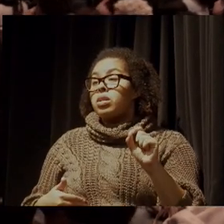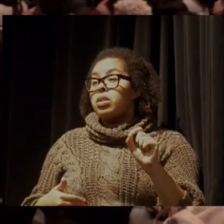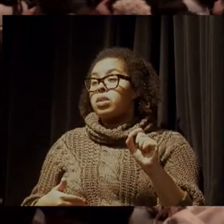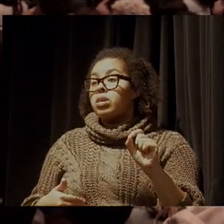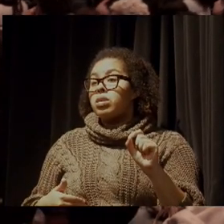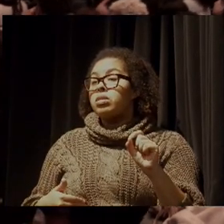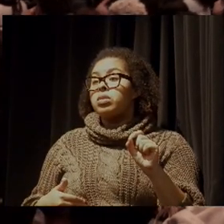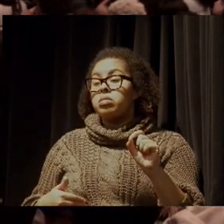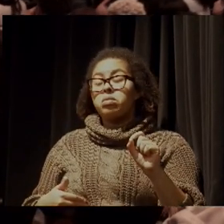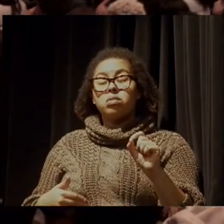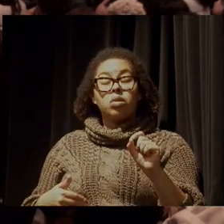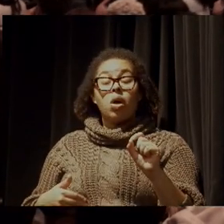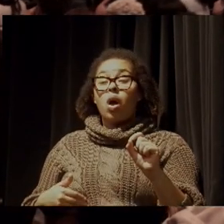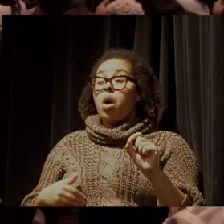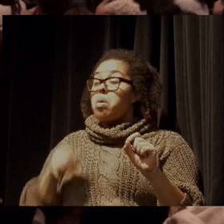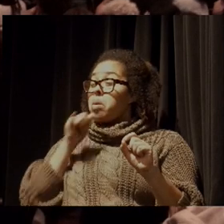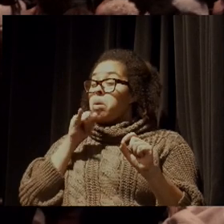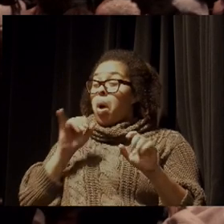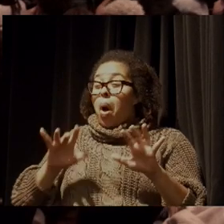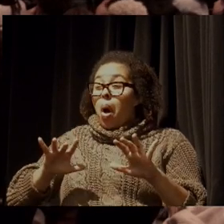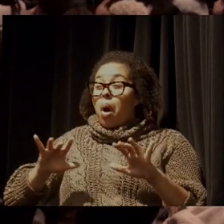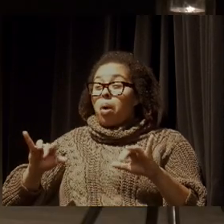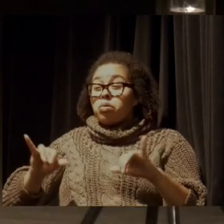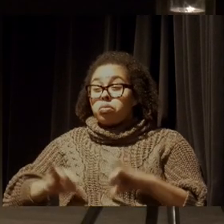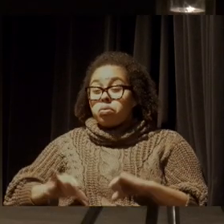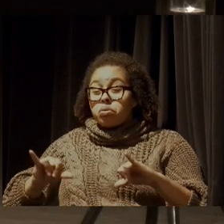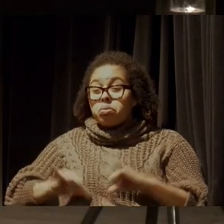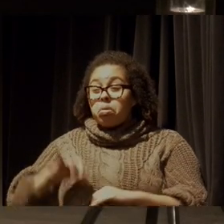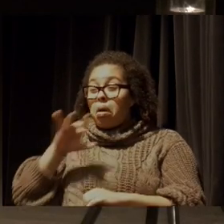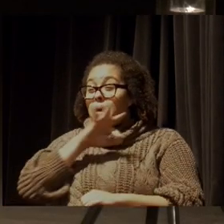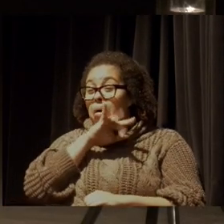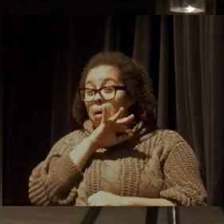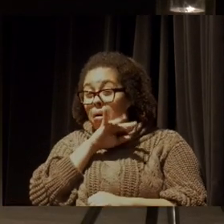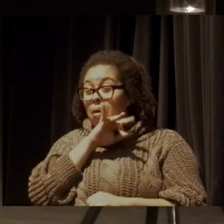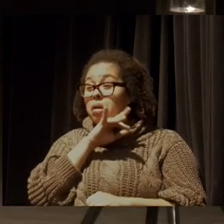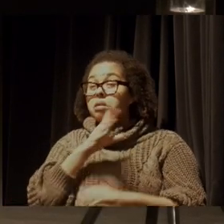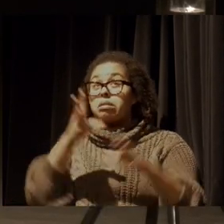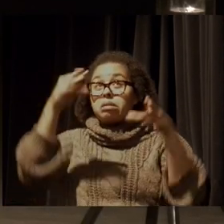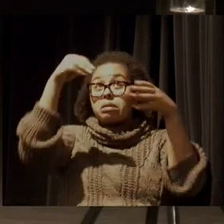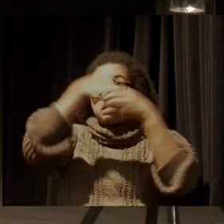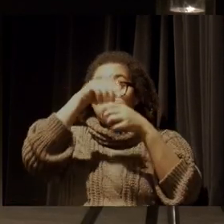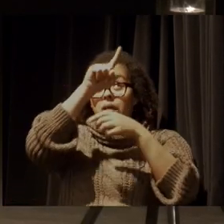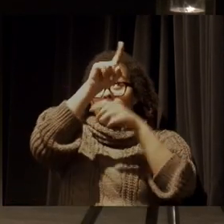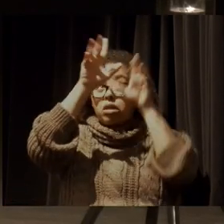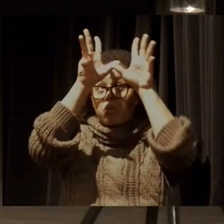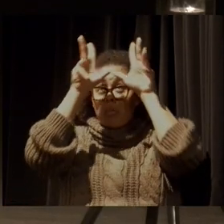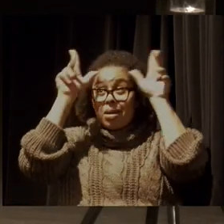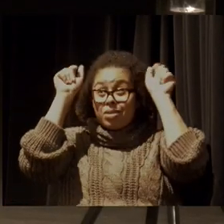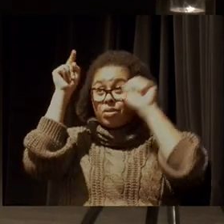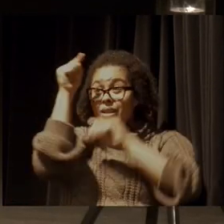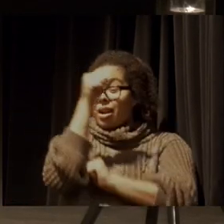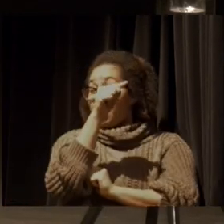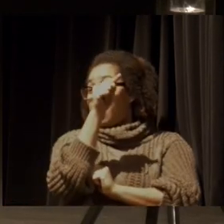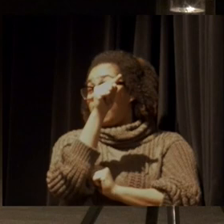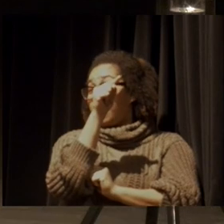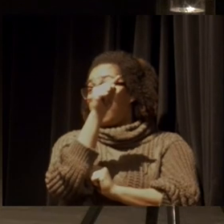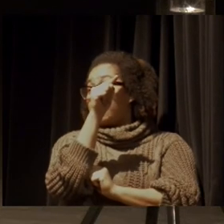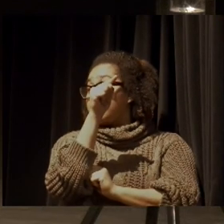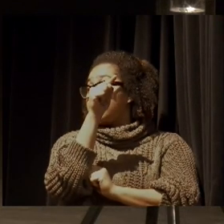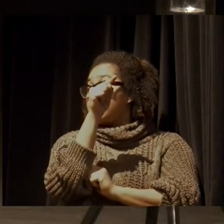cruel para a gente, dentro de uma, por exemplo, de uma Amazônia hoje, que